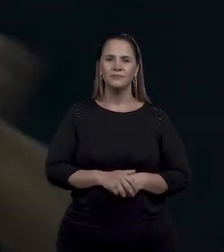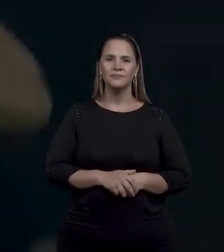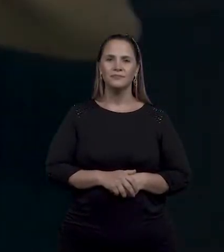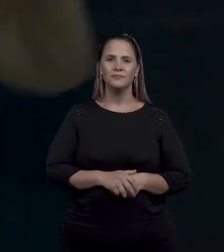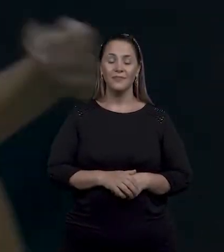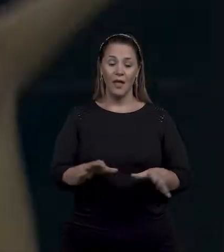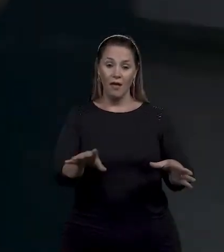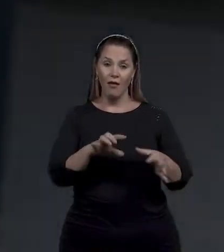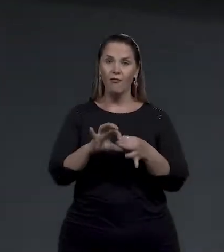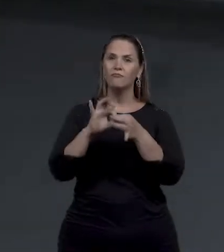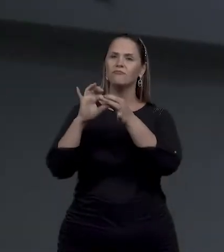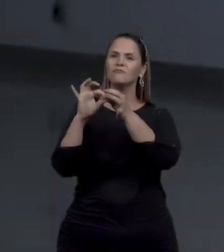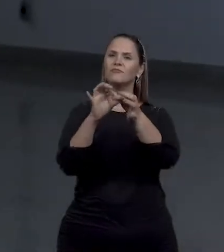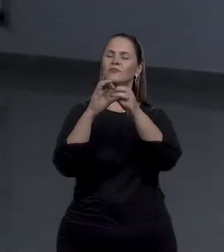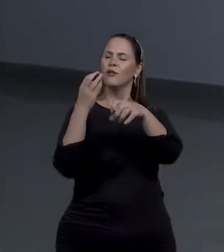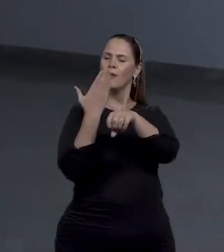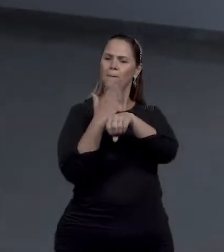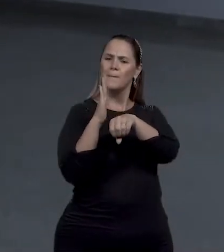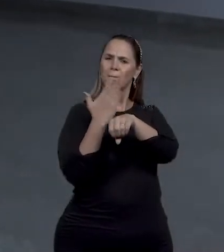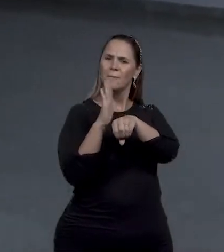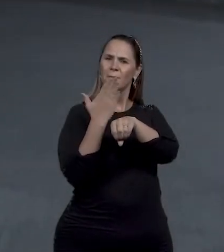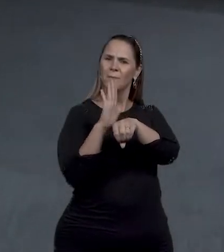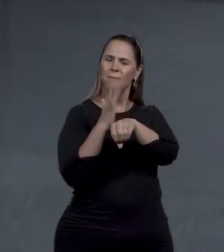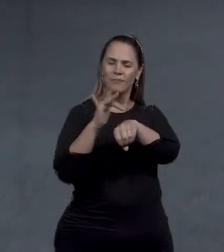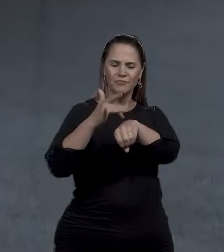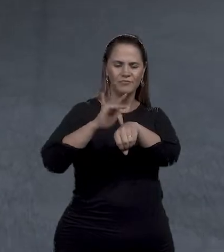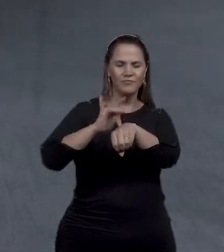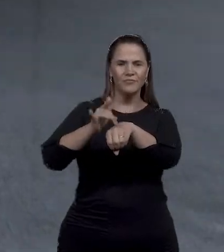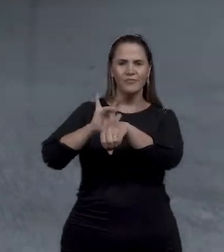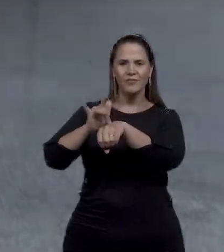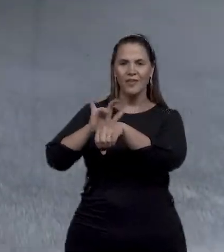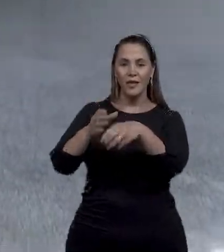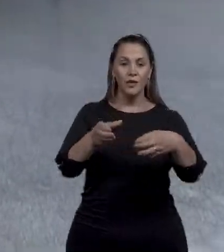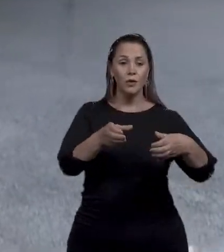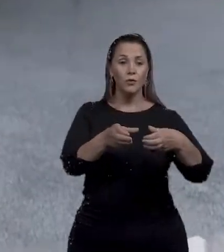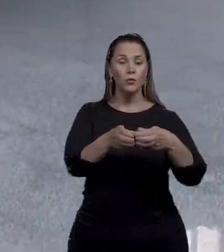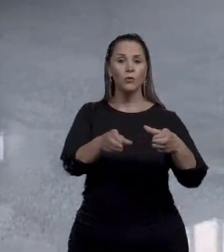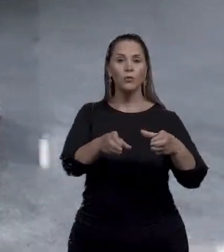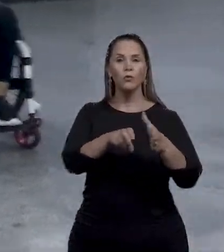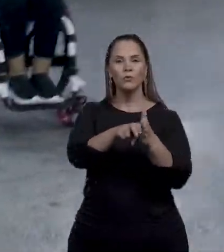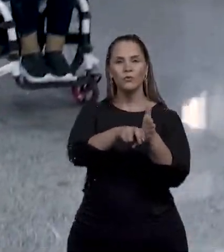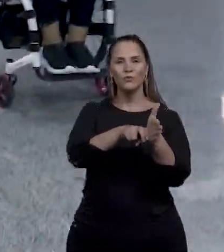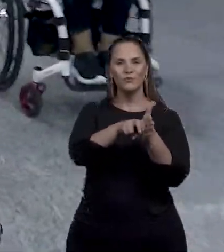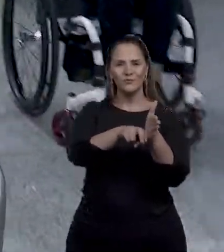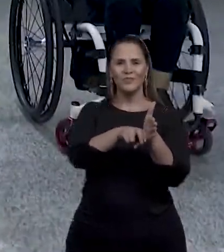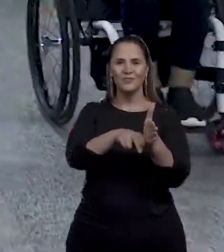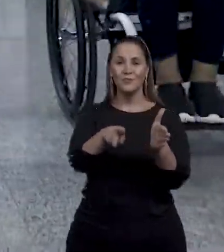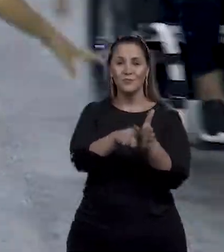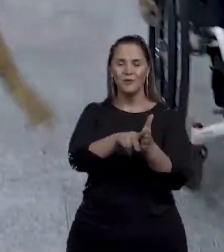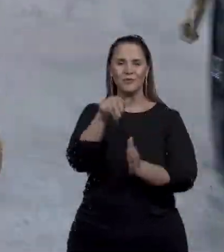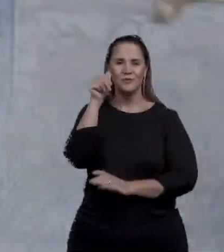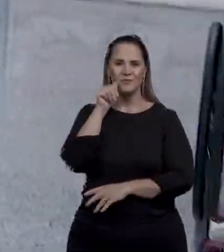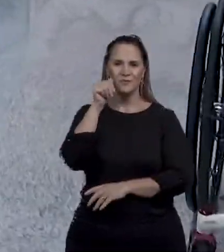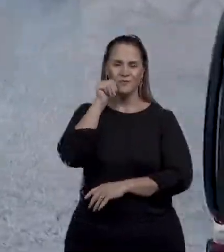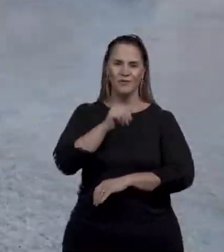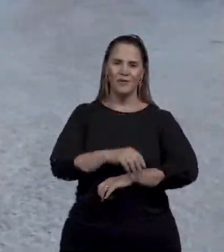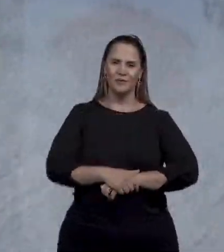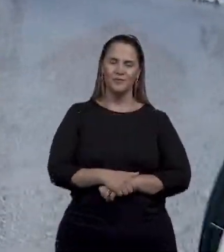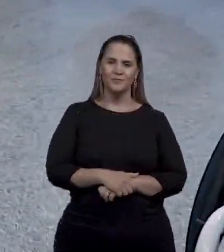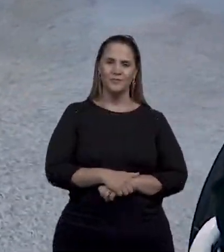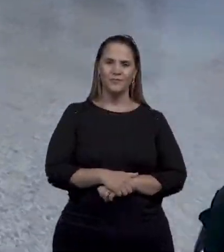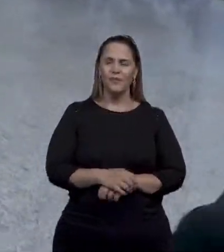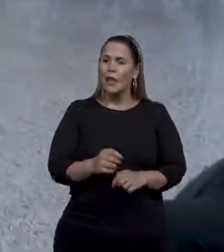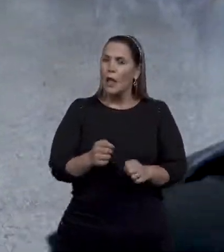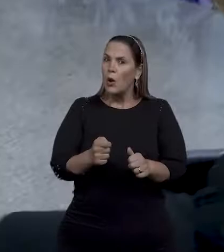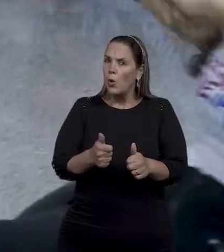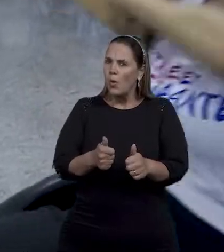Juntas, elas praticam dança na companhia Street Cadeirante. Música Quase